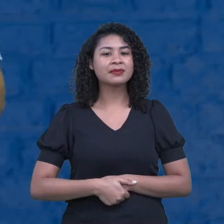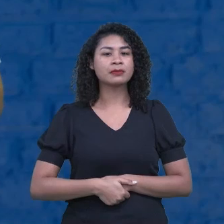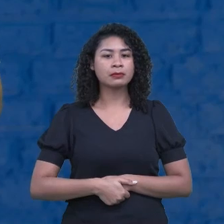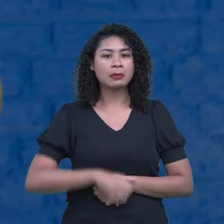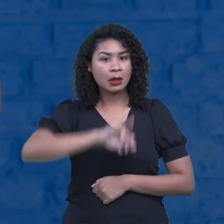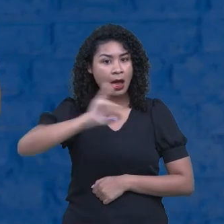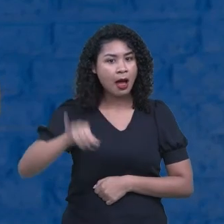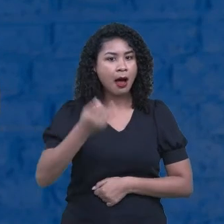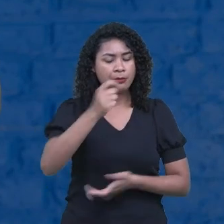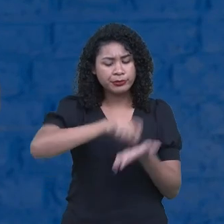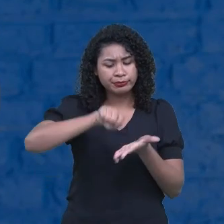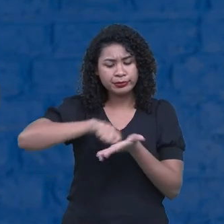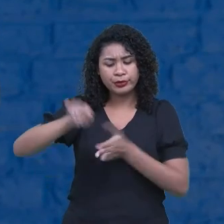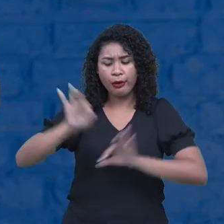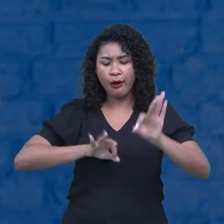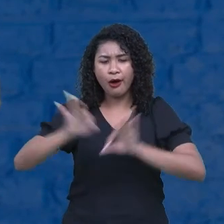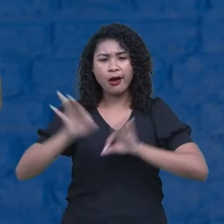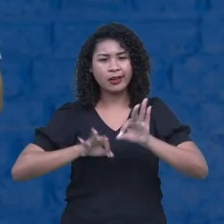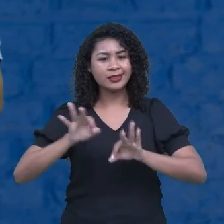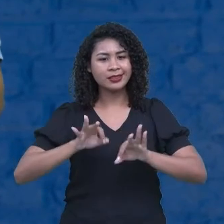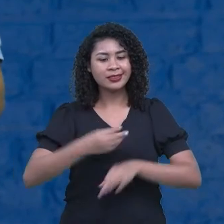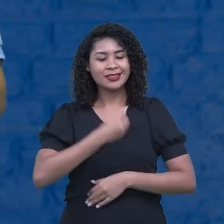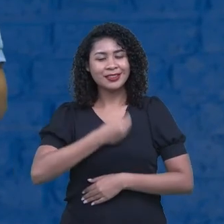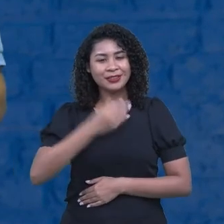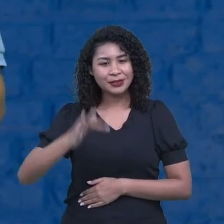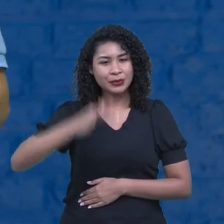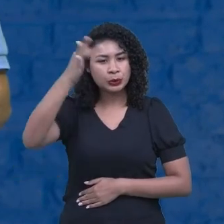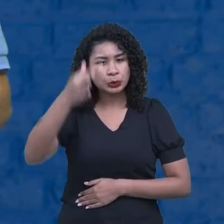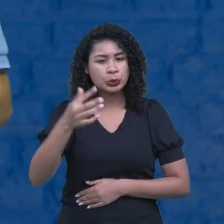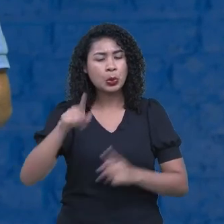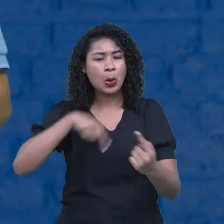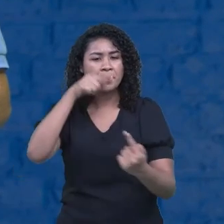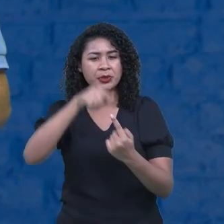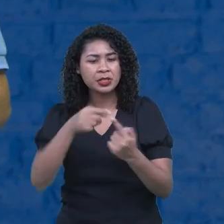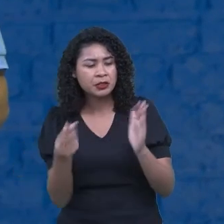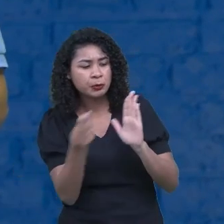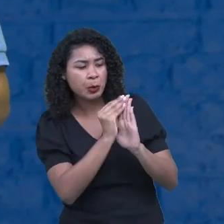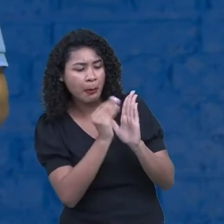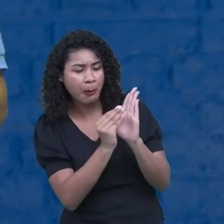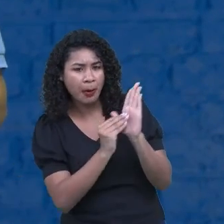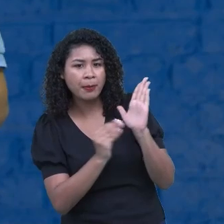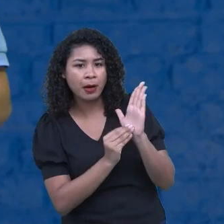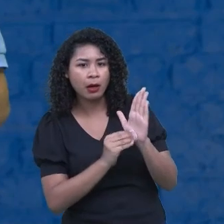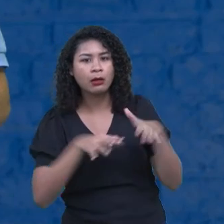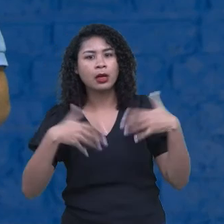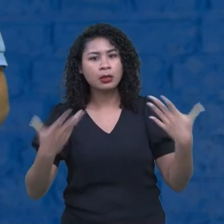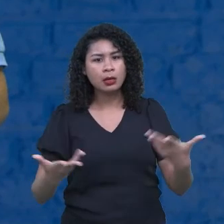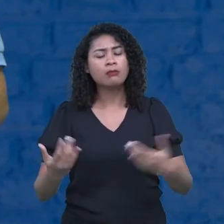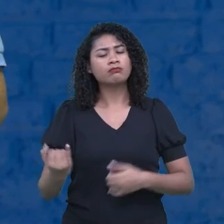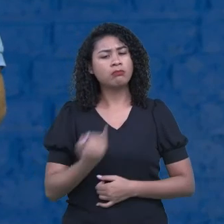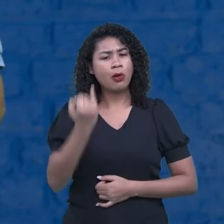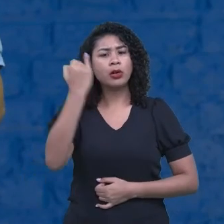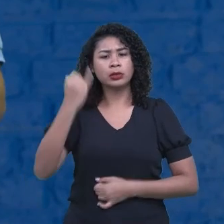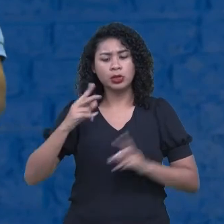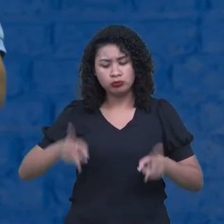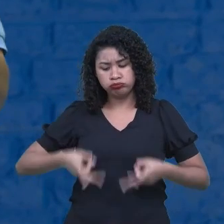vida, se autoconheçam, tenham o próprio conhecimento, cuidem, eu sempre digo, cuidem de si,